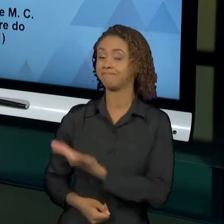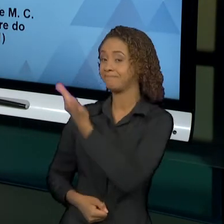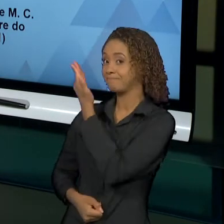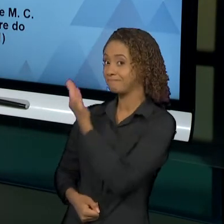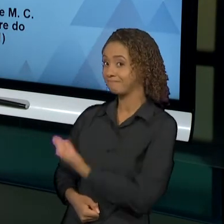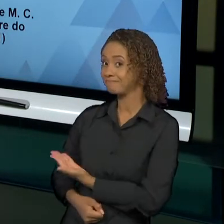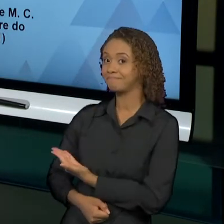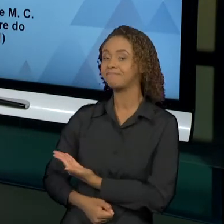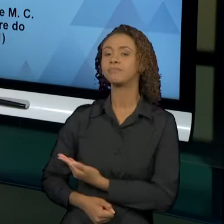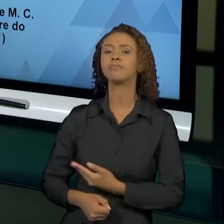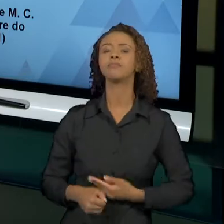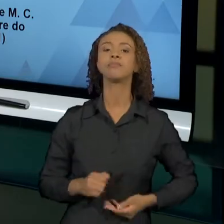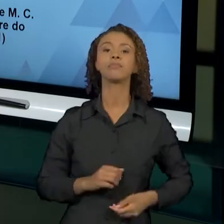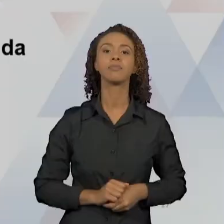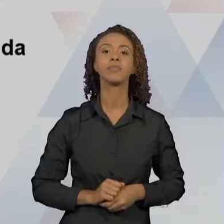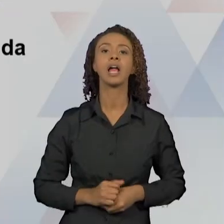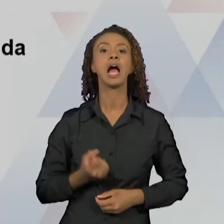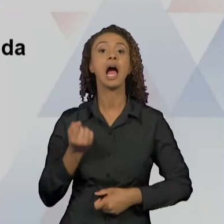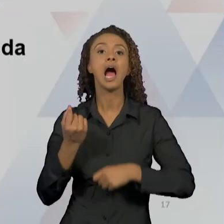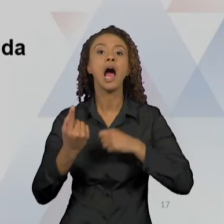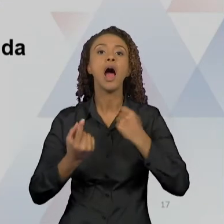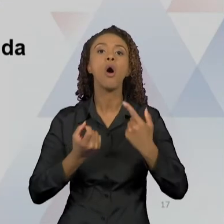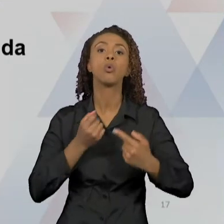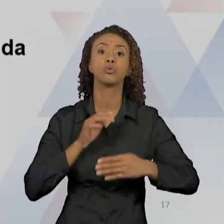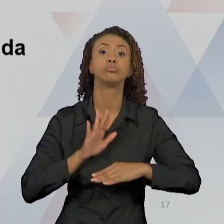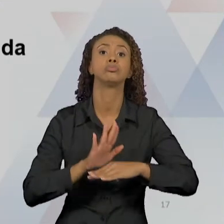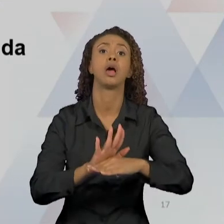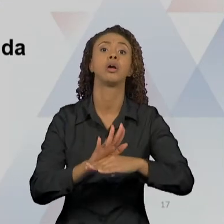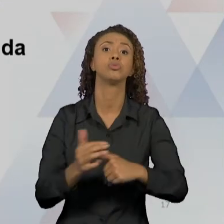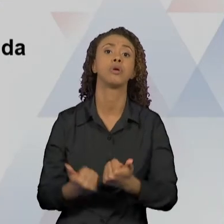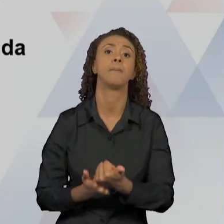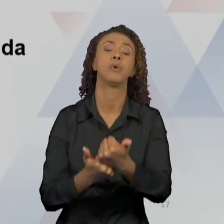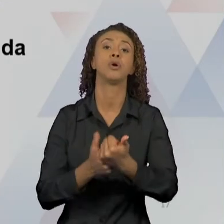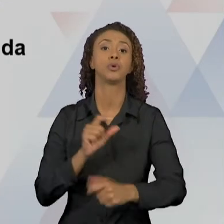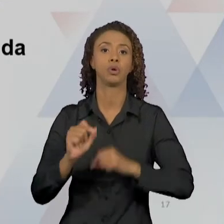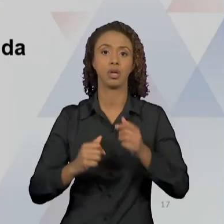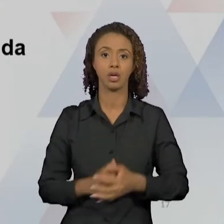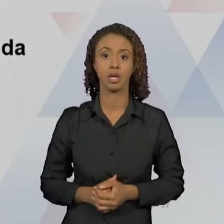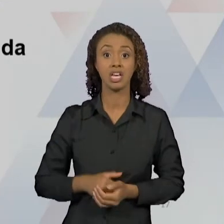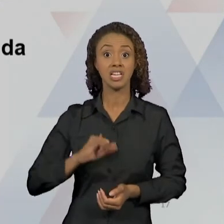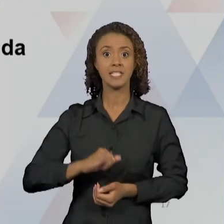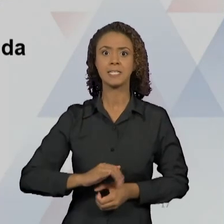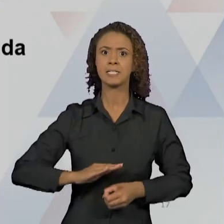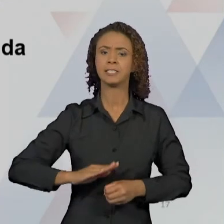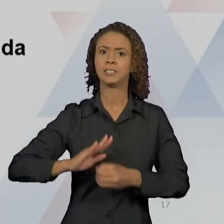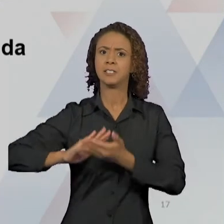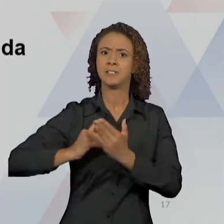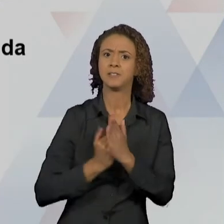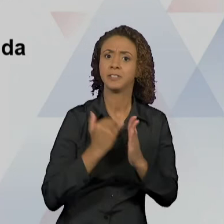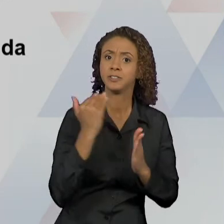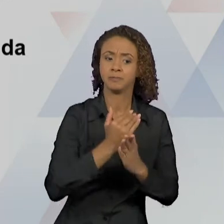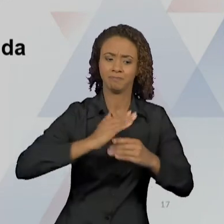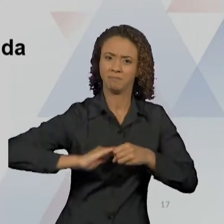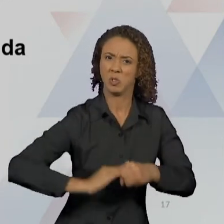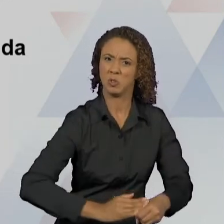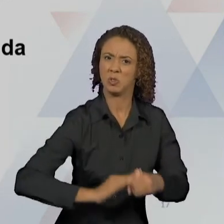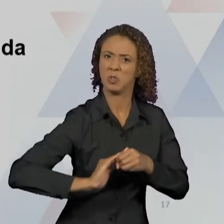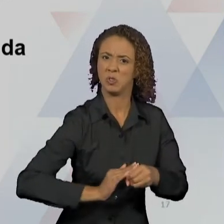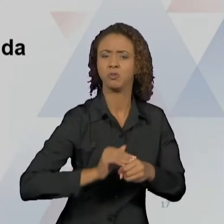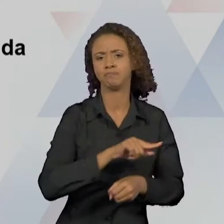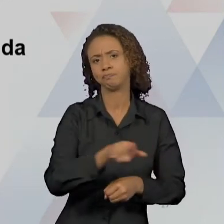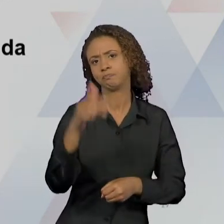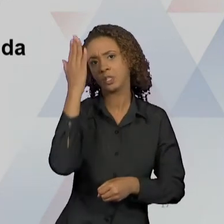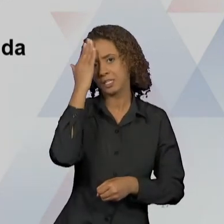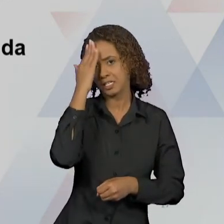a gente pode, sim, destacar essa ideia de que a repressão excessiva dos impulsos, como bem sabemos, o quanto que ela